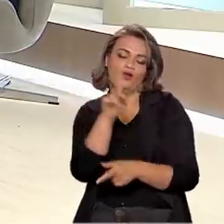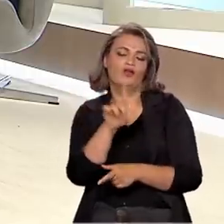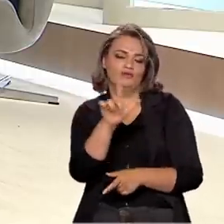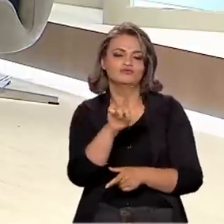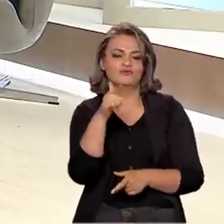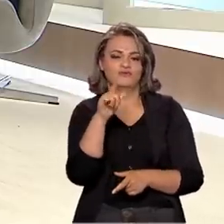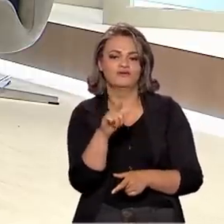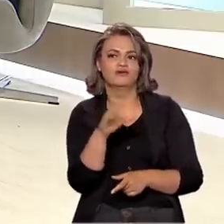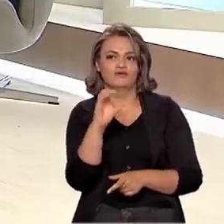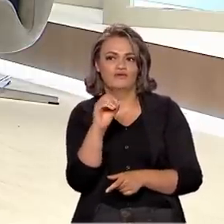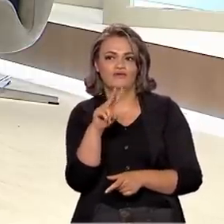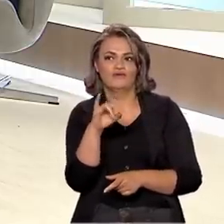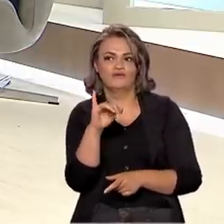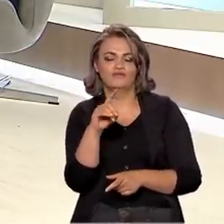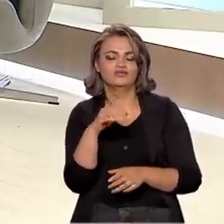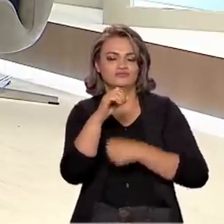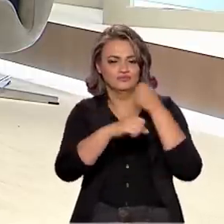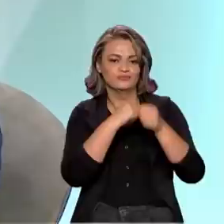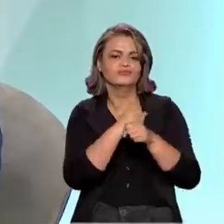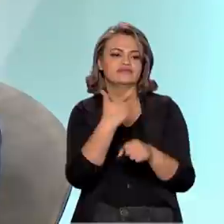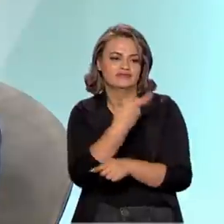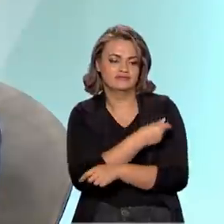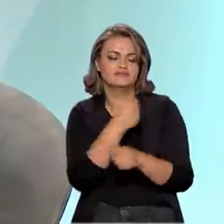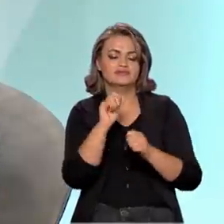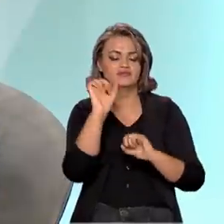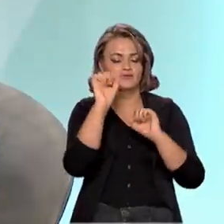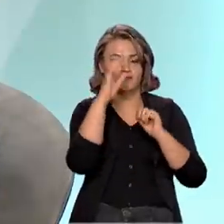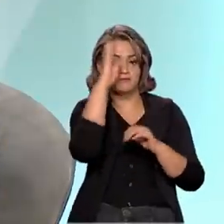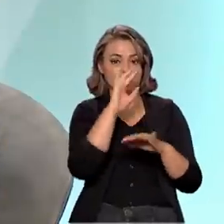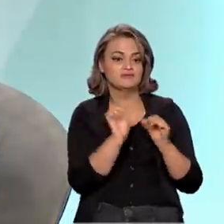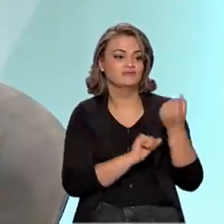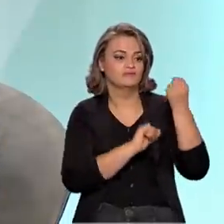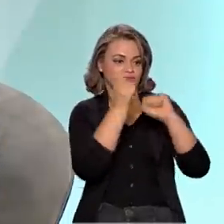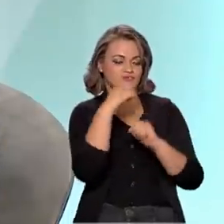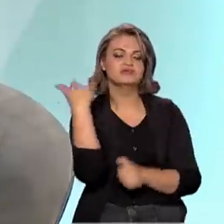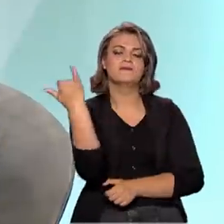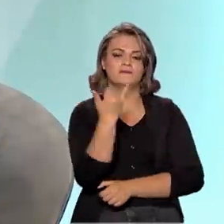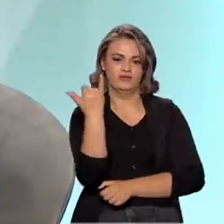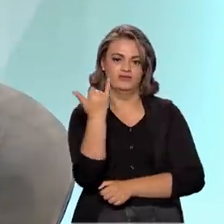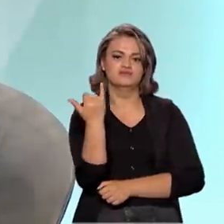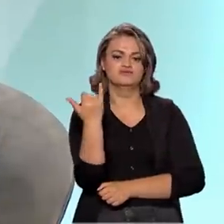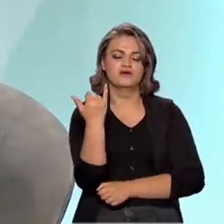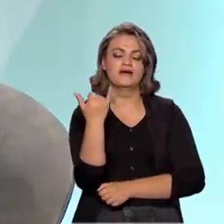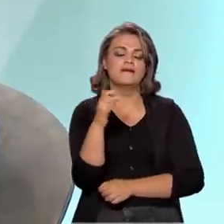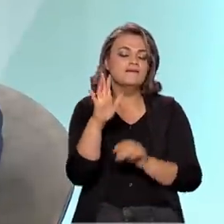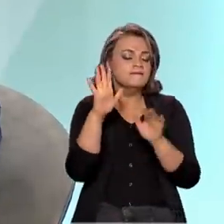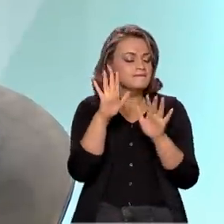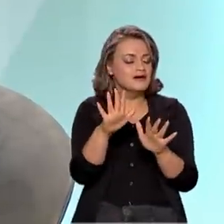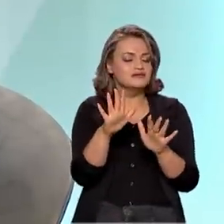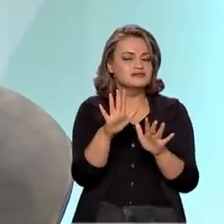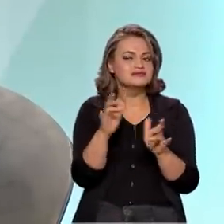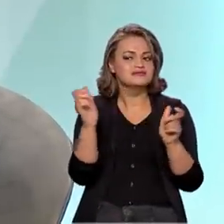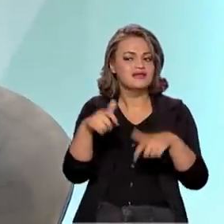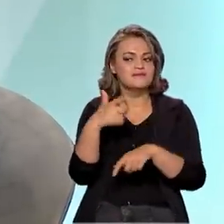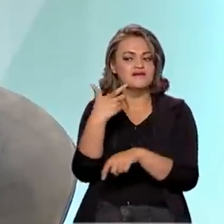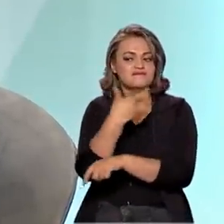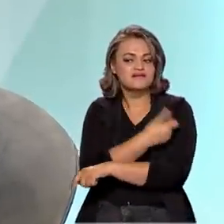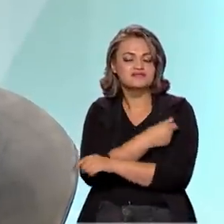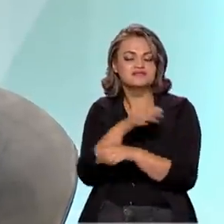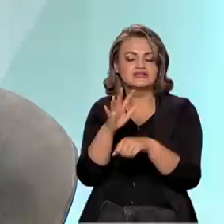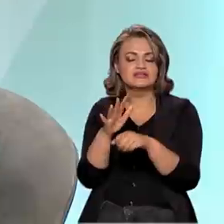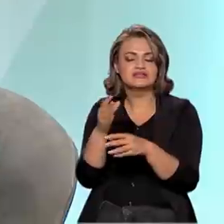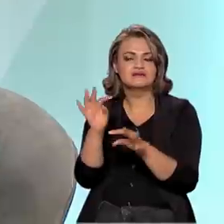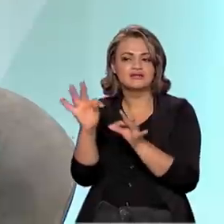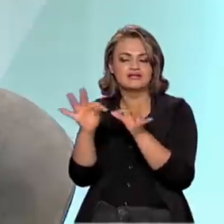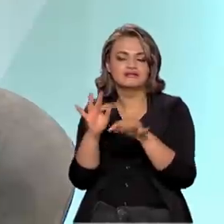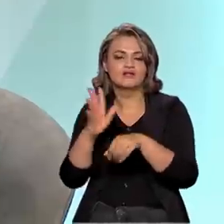repetida anualmente. Então, ter a produção no Brasil é, vamos dizer assim, estratégico. Mas a gente vai poder produzir essas outras vacinas,